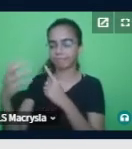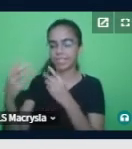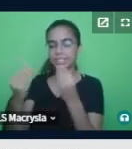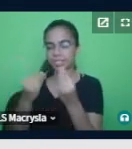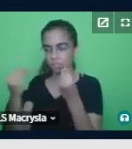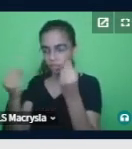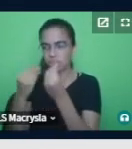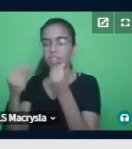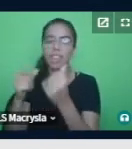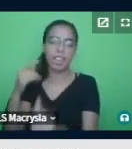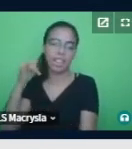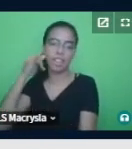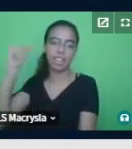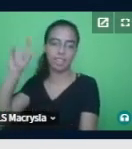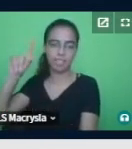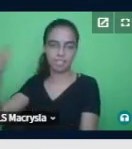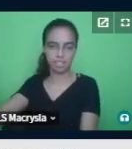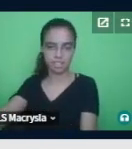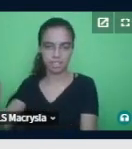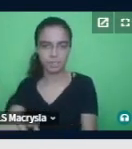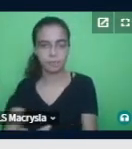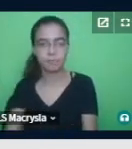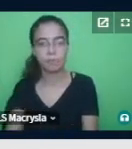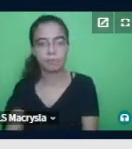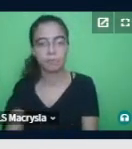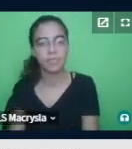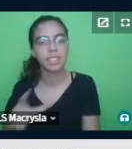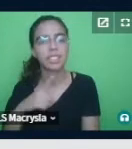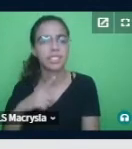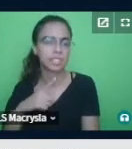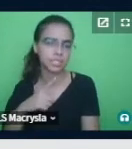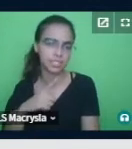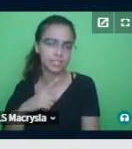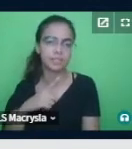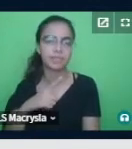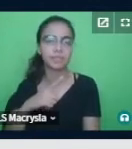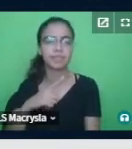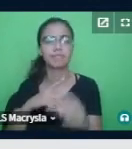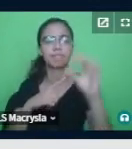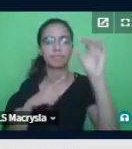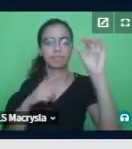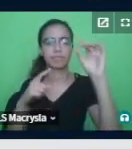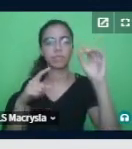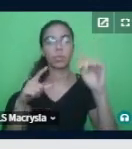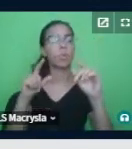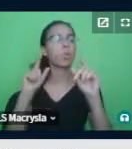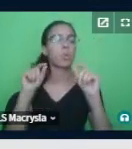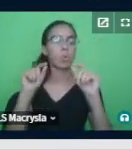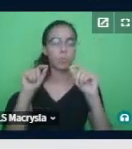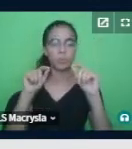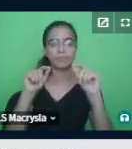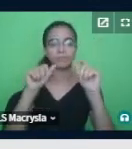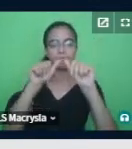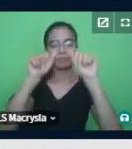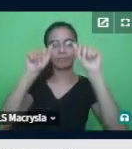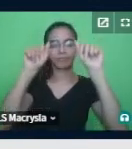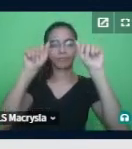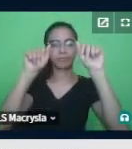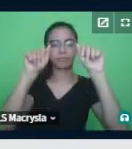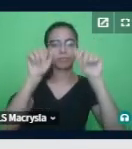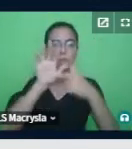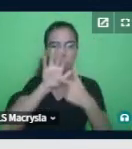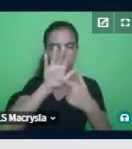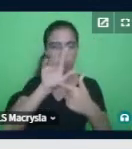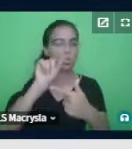Aqui, eu apresento os aspectos mentais que impactam o desenvolvimento da BIM, que mais impactam o desenvolvimento da BIM, que é